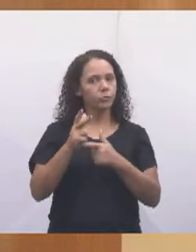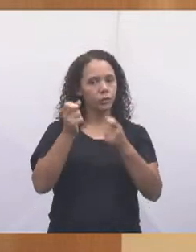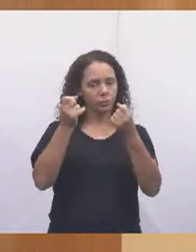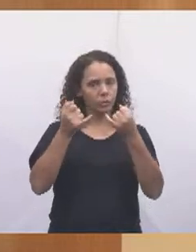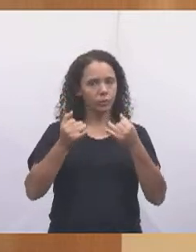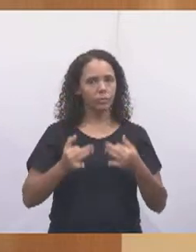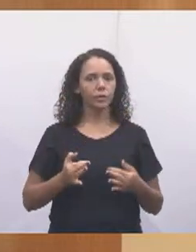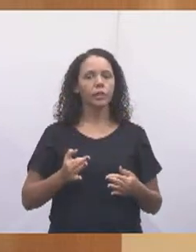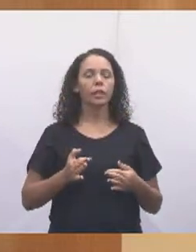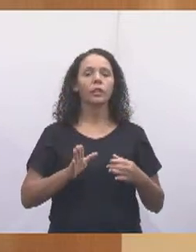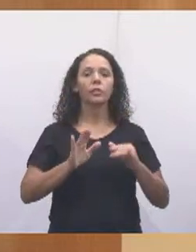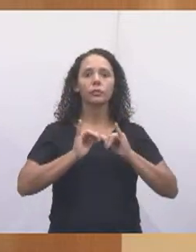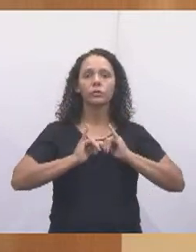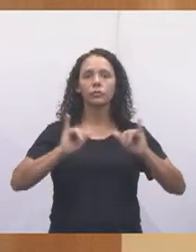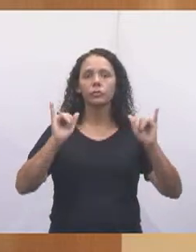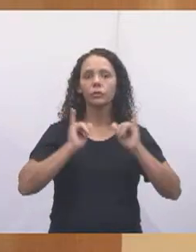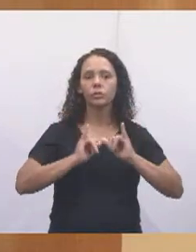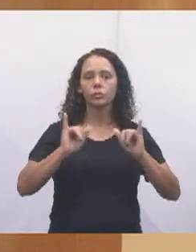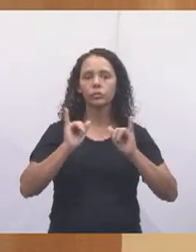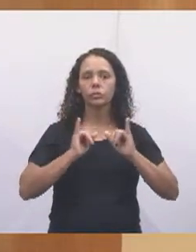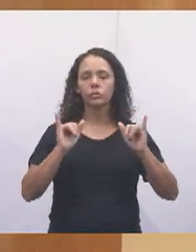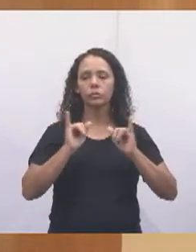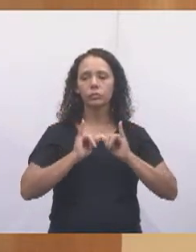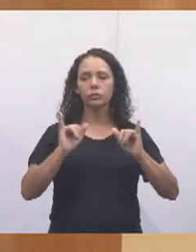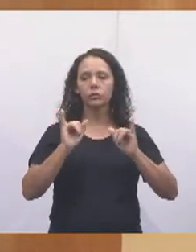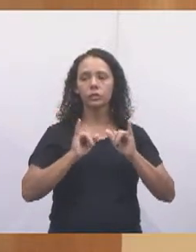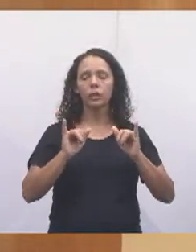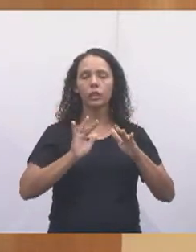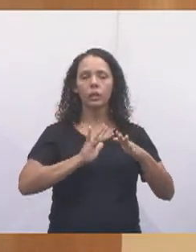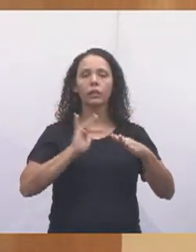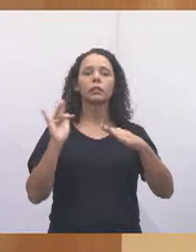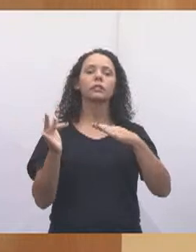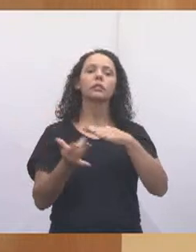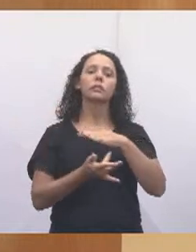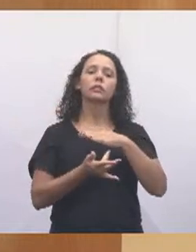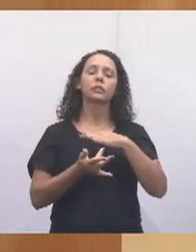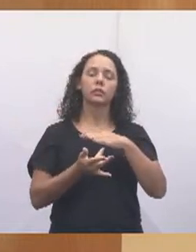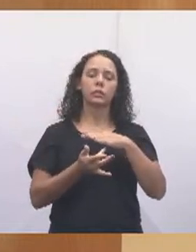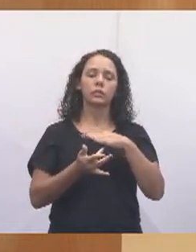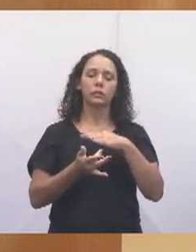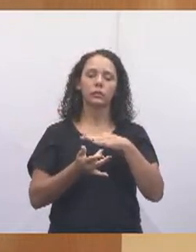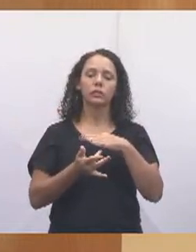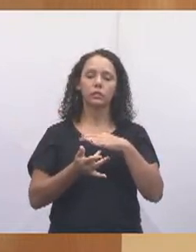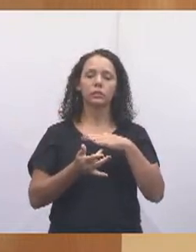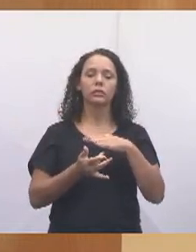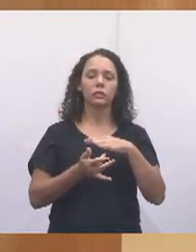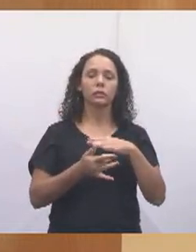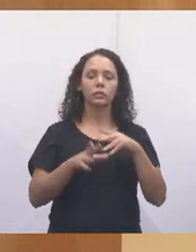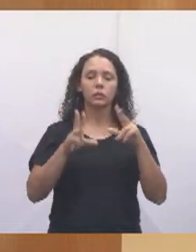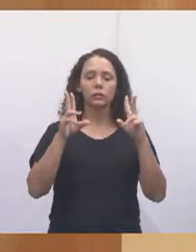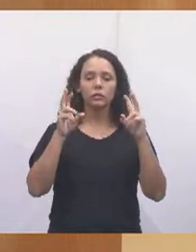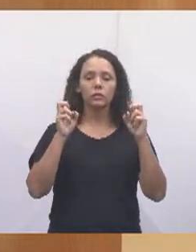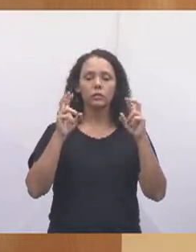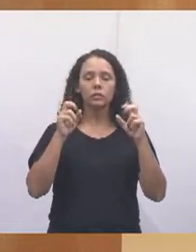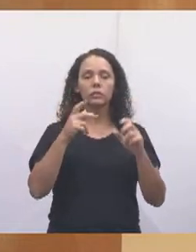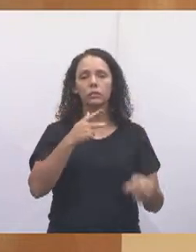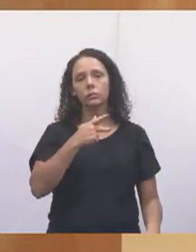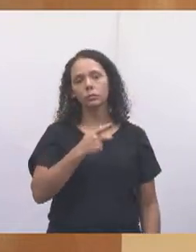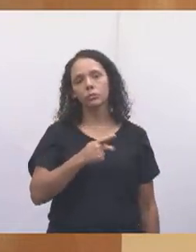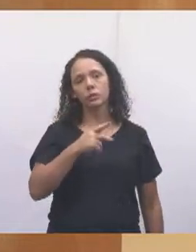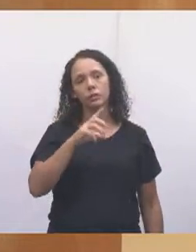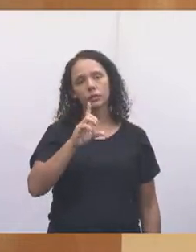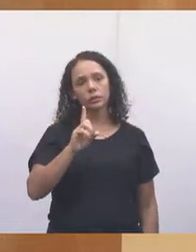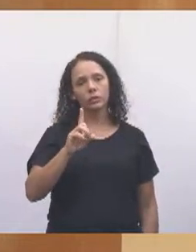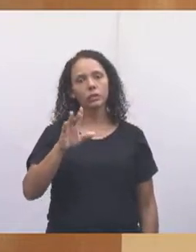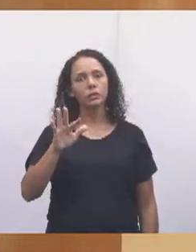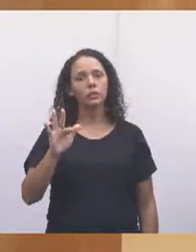Vou estar divulgando nas nossas redes sociais sobre o PDF digital, que